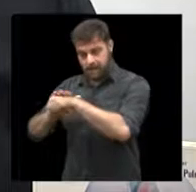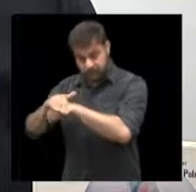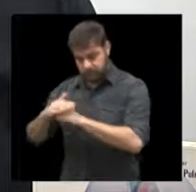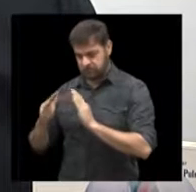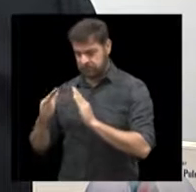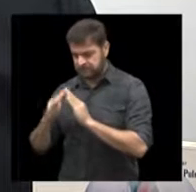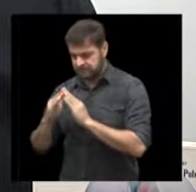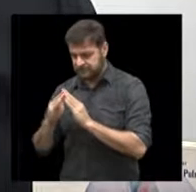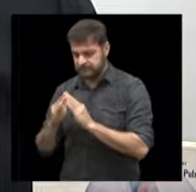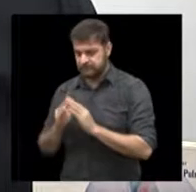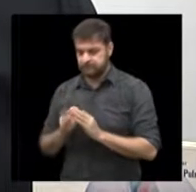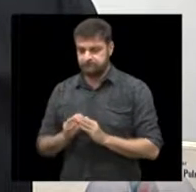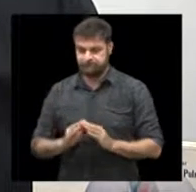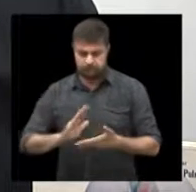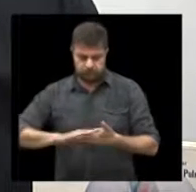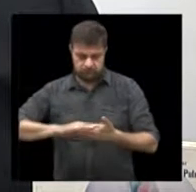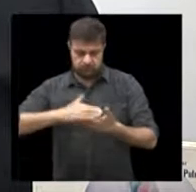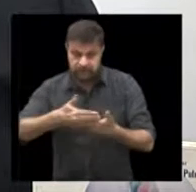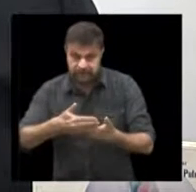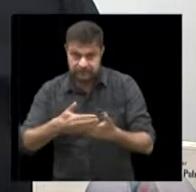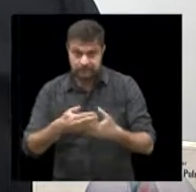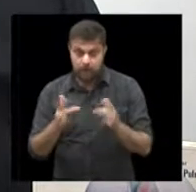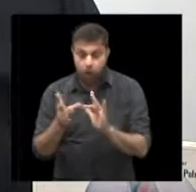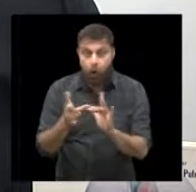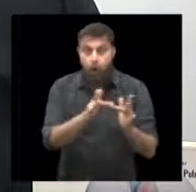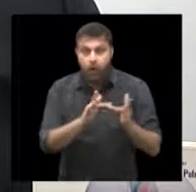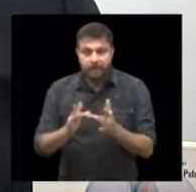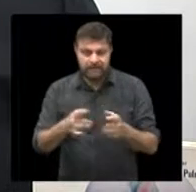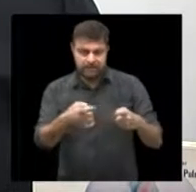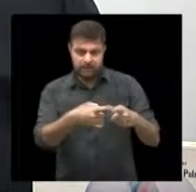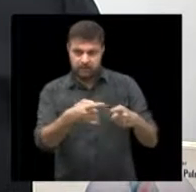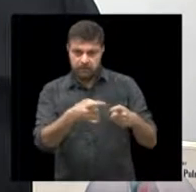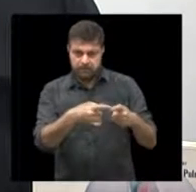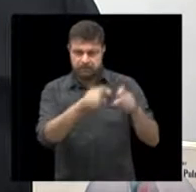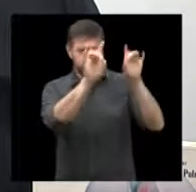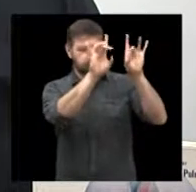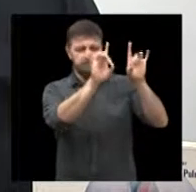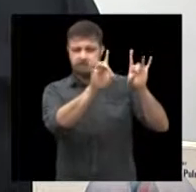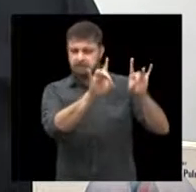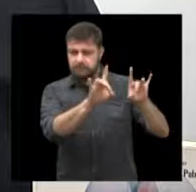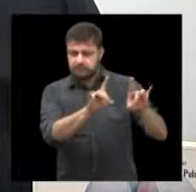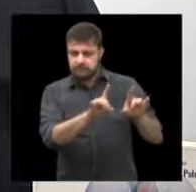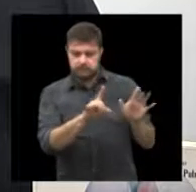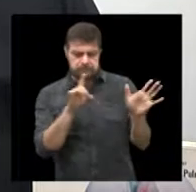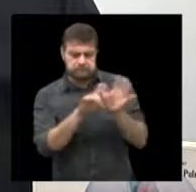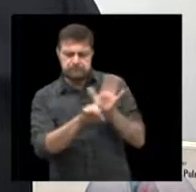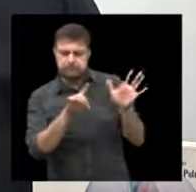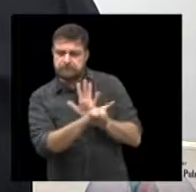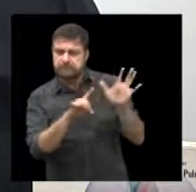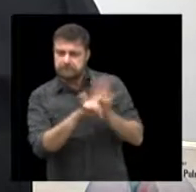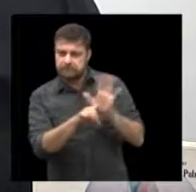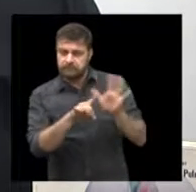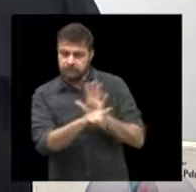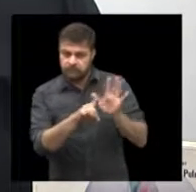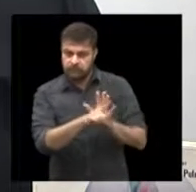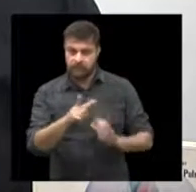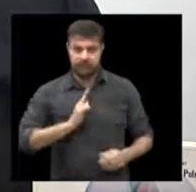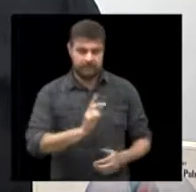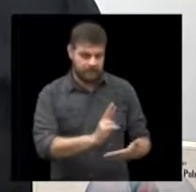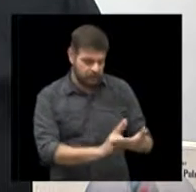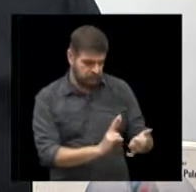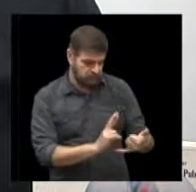do lar, a contatar com médicos, inclusive de várias especialidades, para tirar suas dúvidas e obter